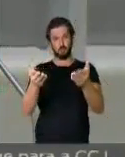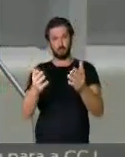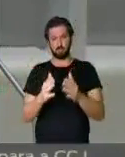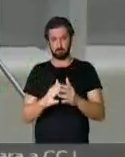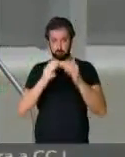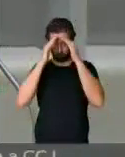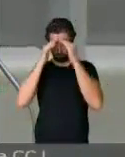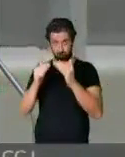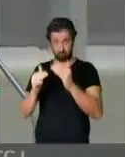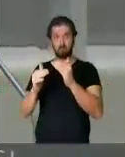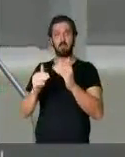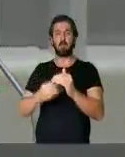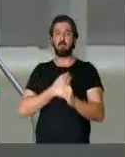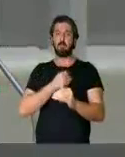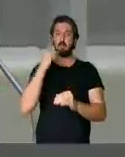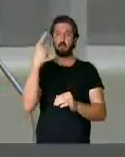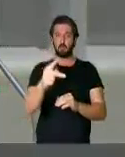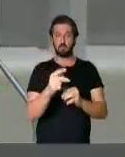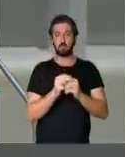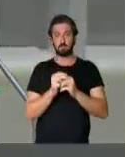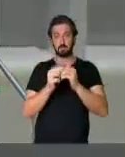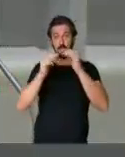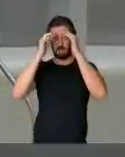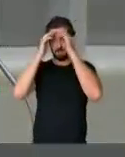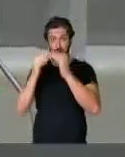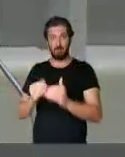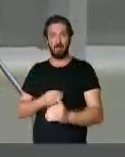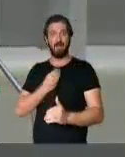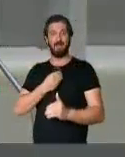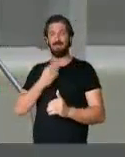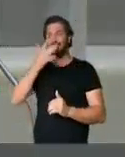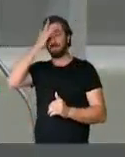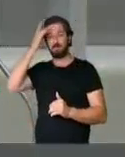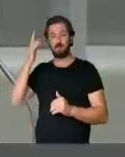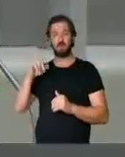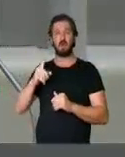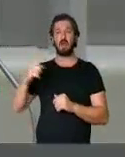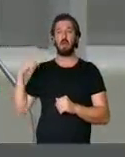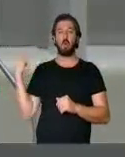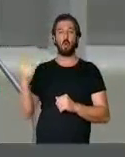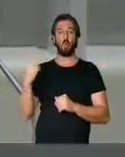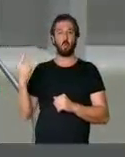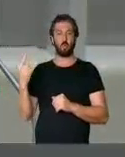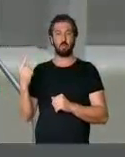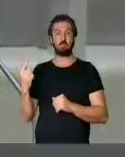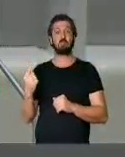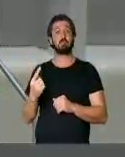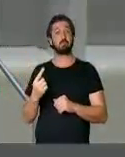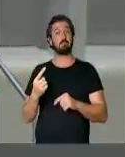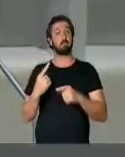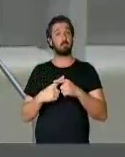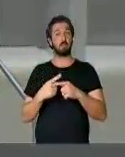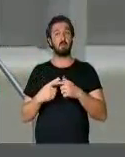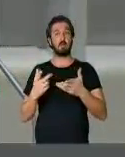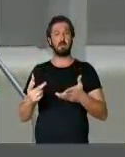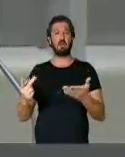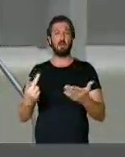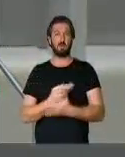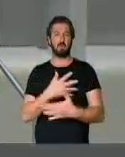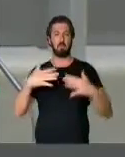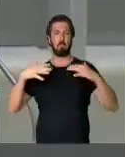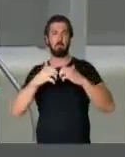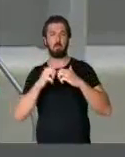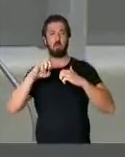respeitem as suas vidas, respeitem a vida do próximo, situações como essa de causar